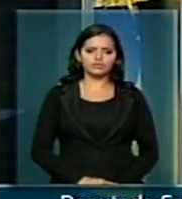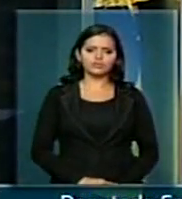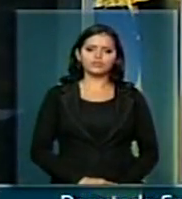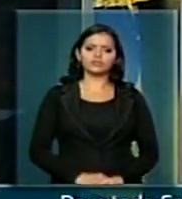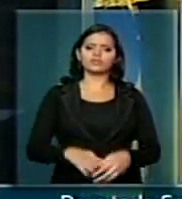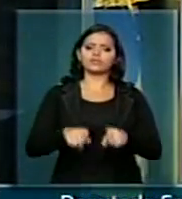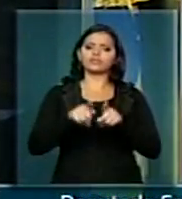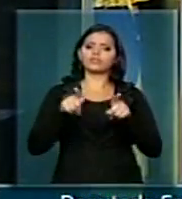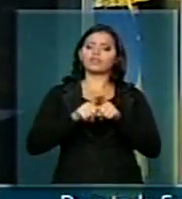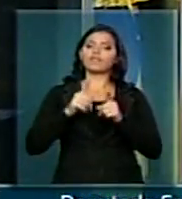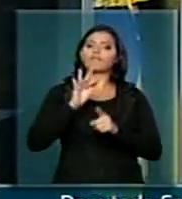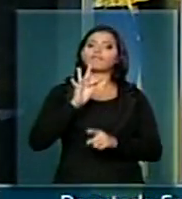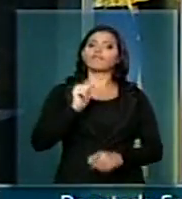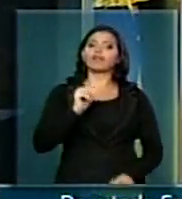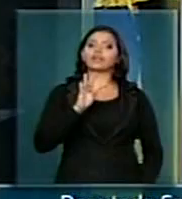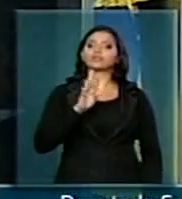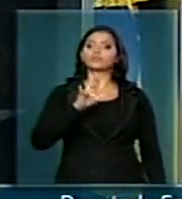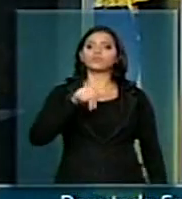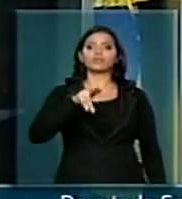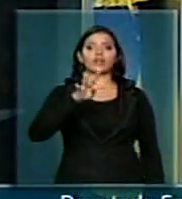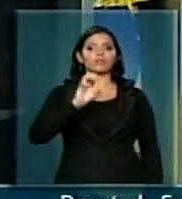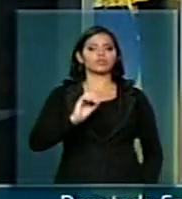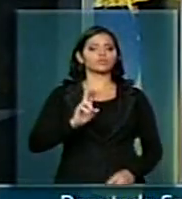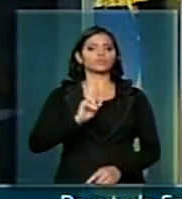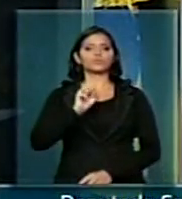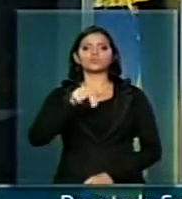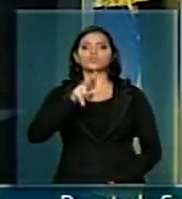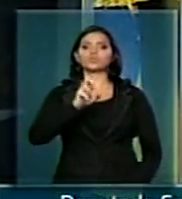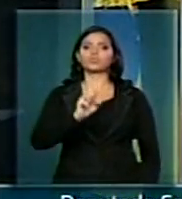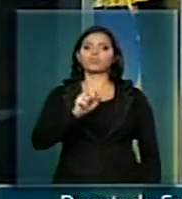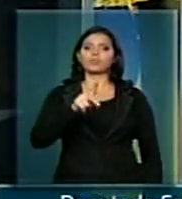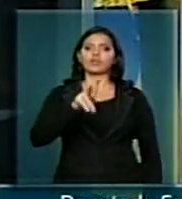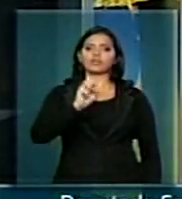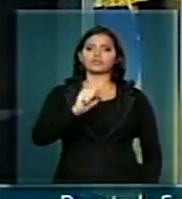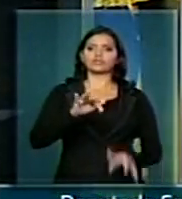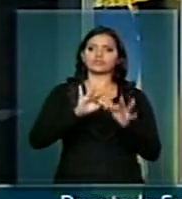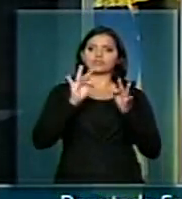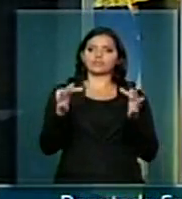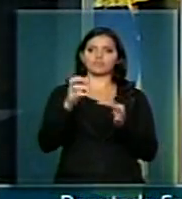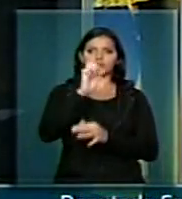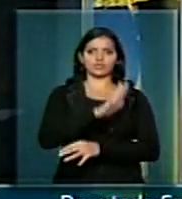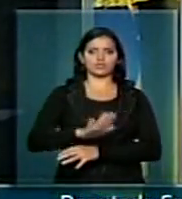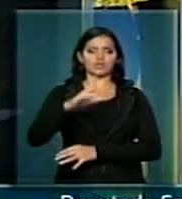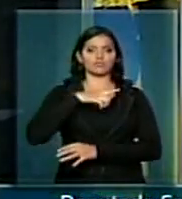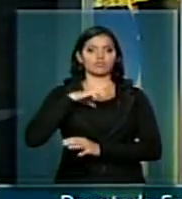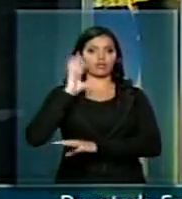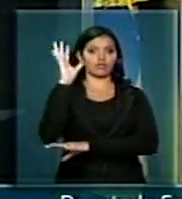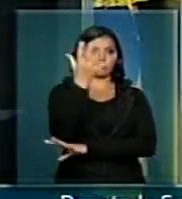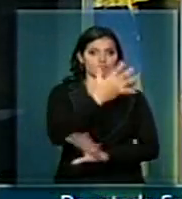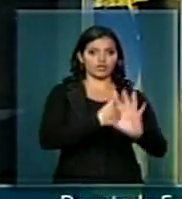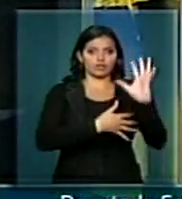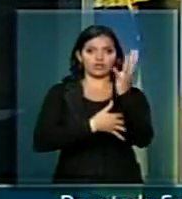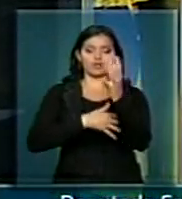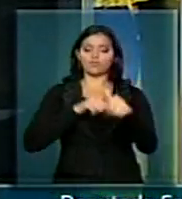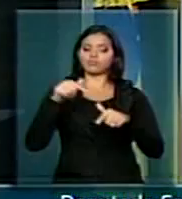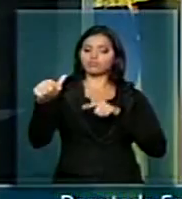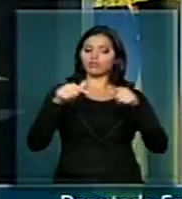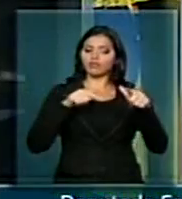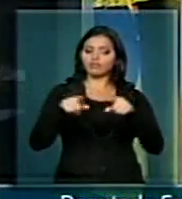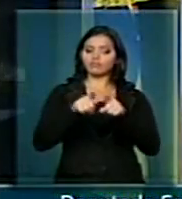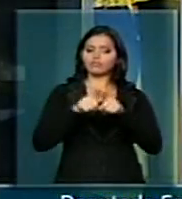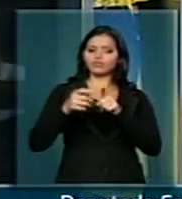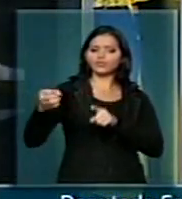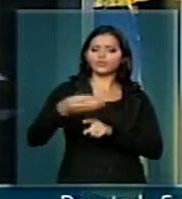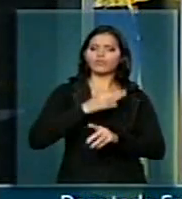coloquei, os faturamentos do Super Simples Nacional, na questão ambiental, na questão trabalhista e da